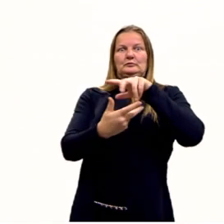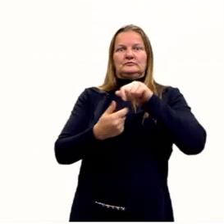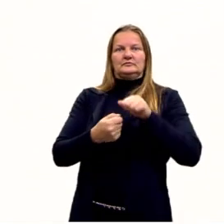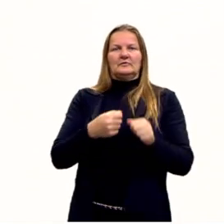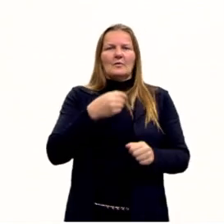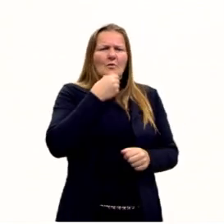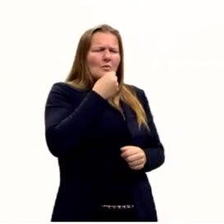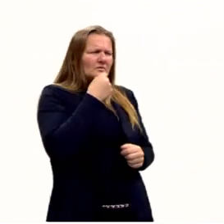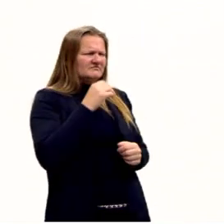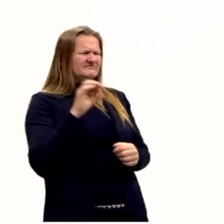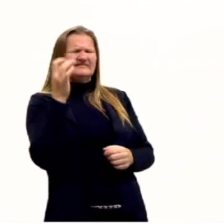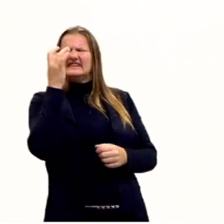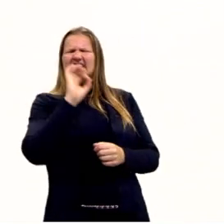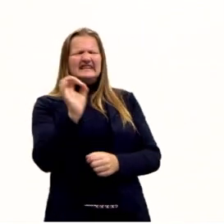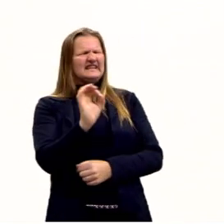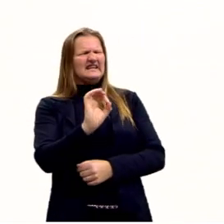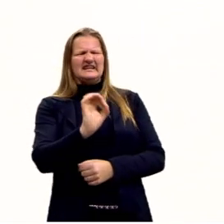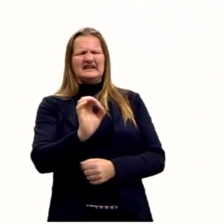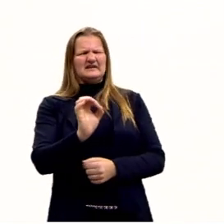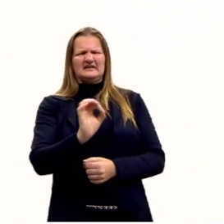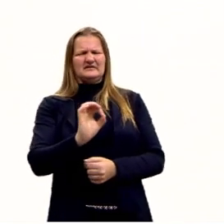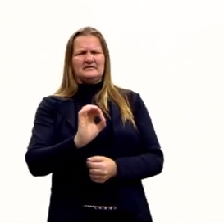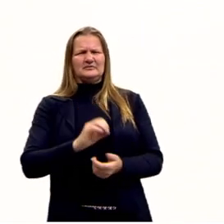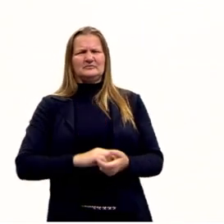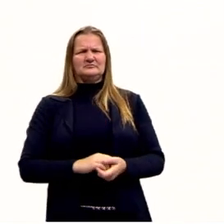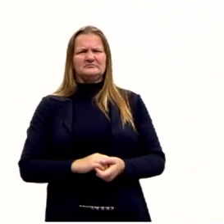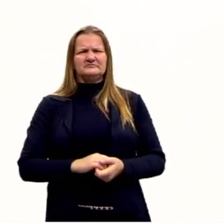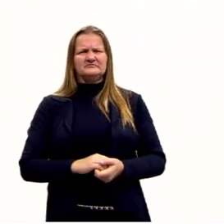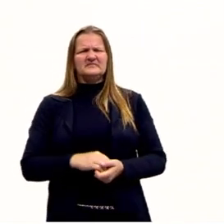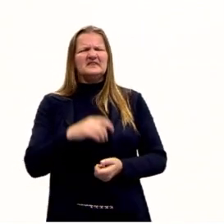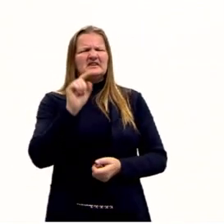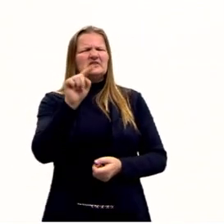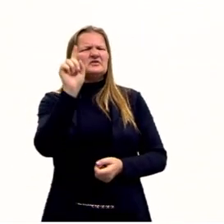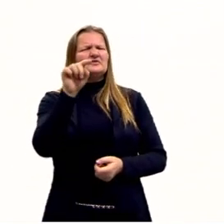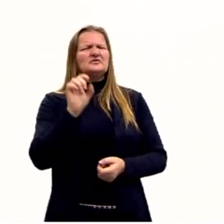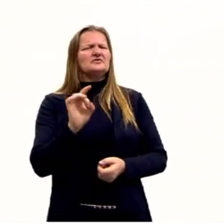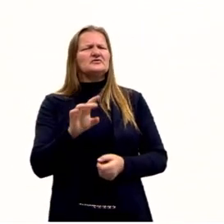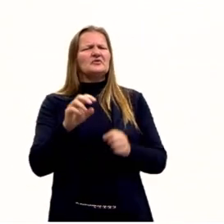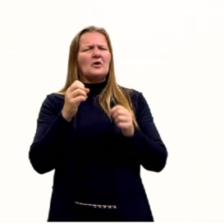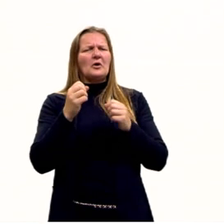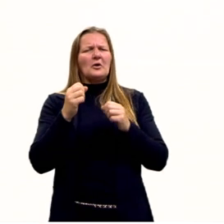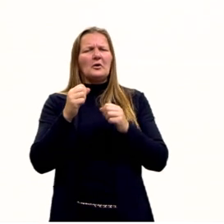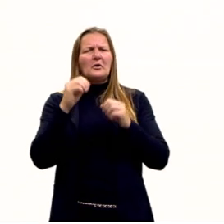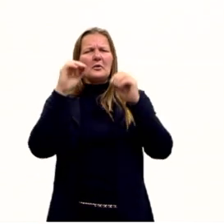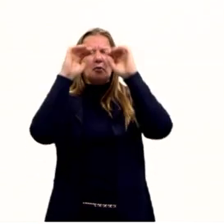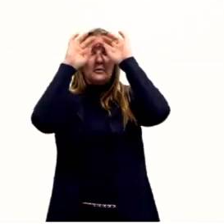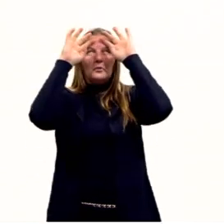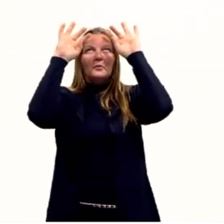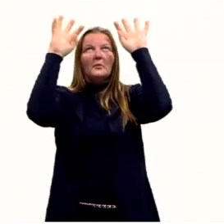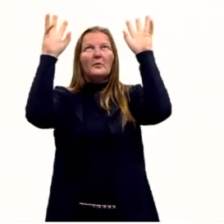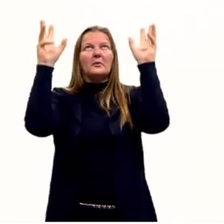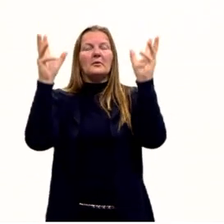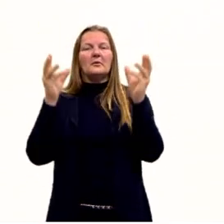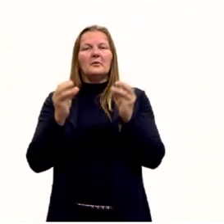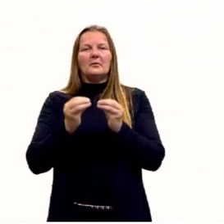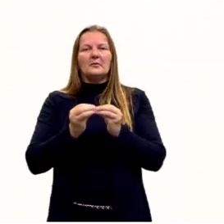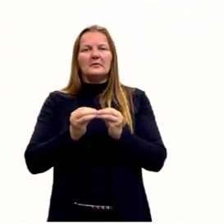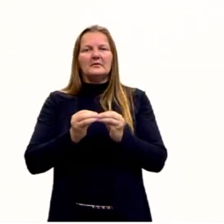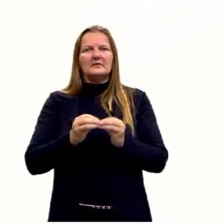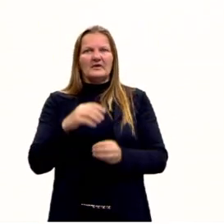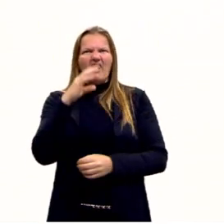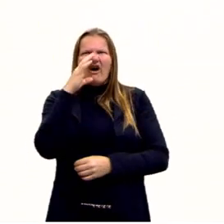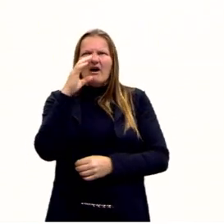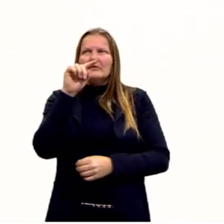Haroldo responde, não são, não. Isso é só superstição. E o Calvin diz,